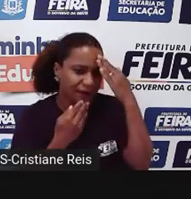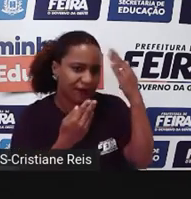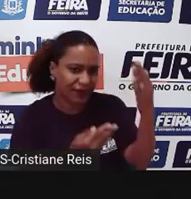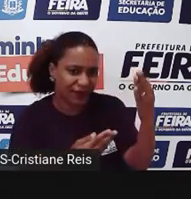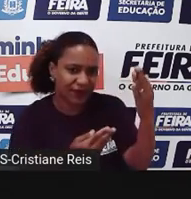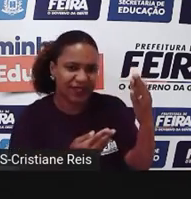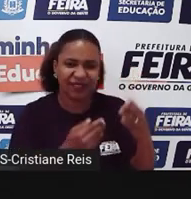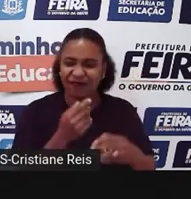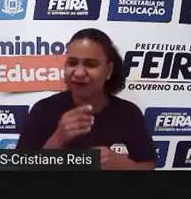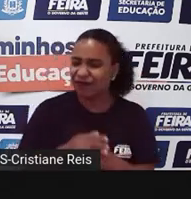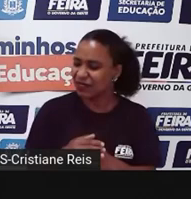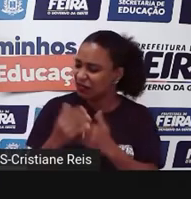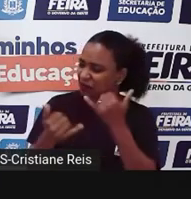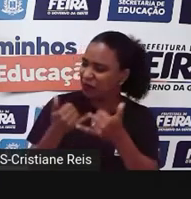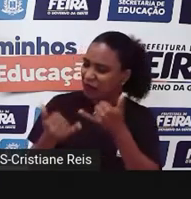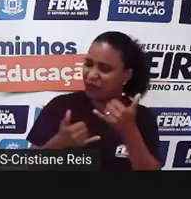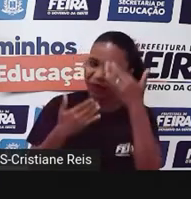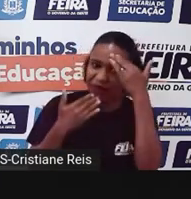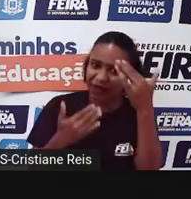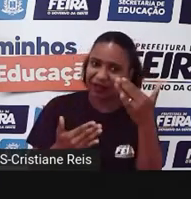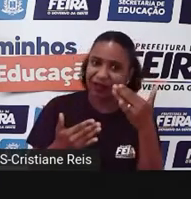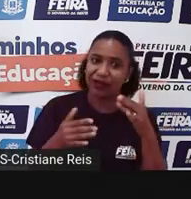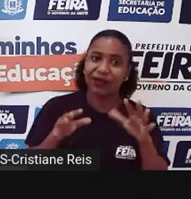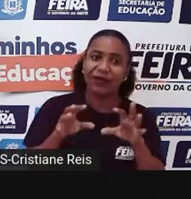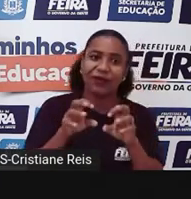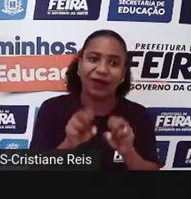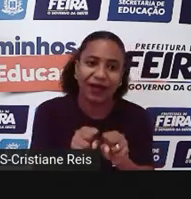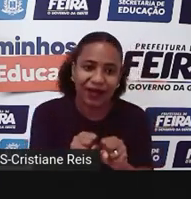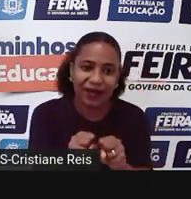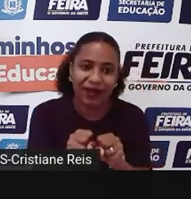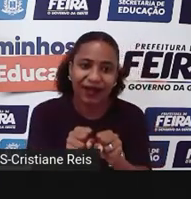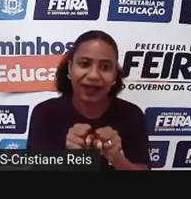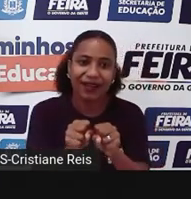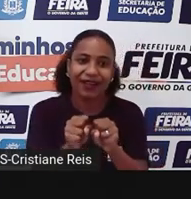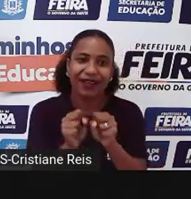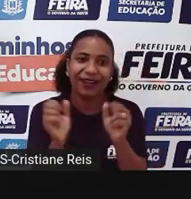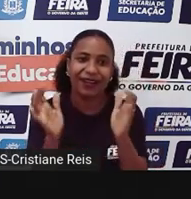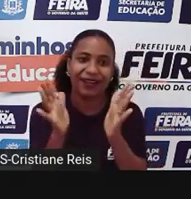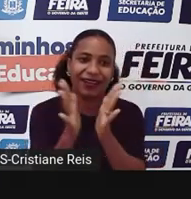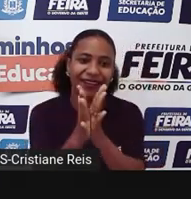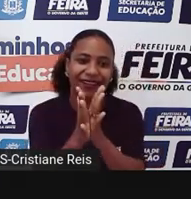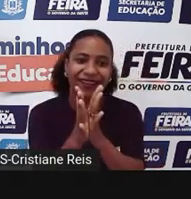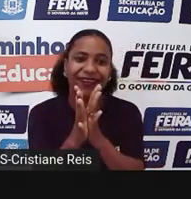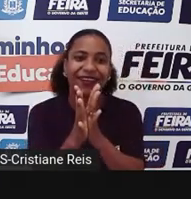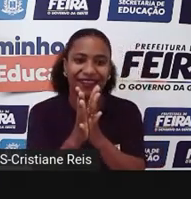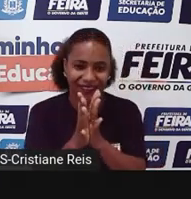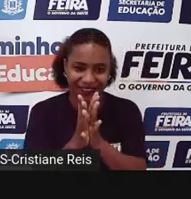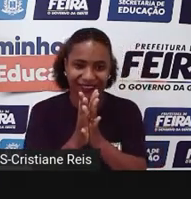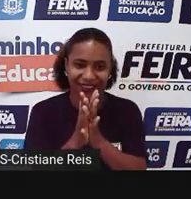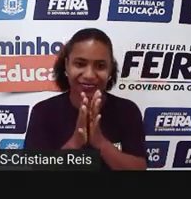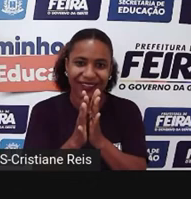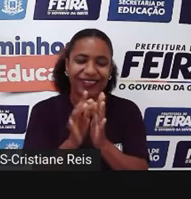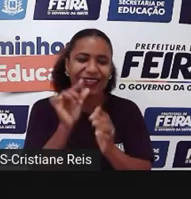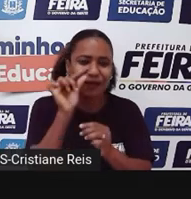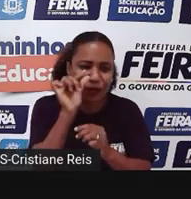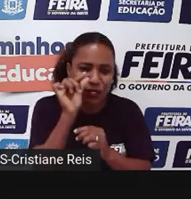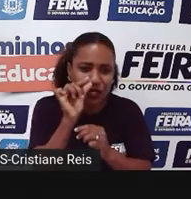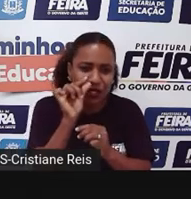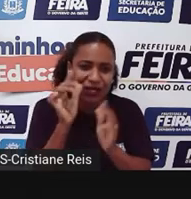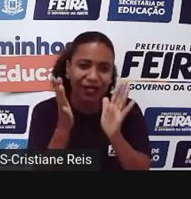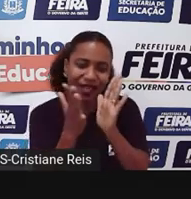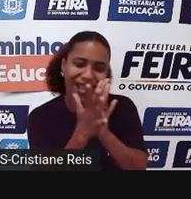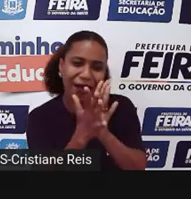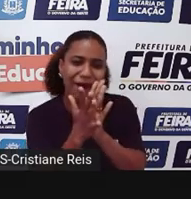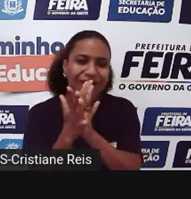bonequinha mal educada? Olha, eu vou mexer em você. Quando mexeu, a mãozinha de moatia, que ela era uma fadinha bem pequenininha, ficou